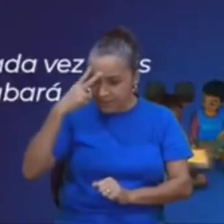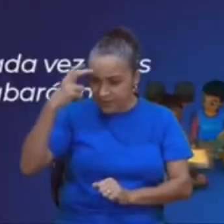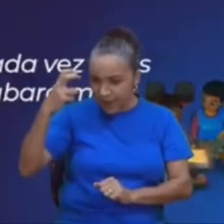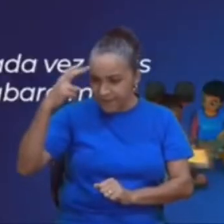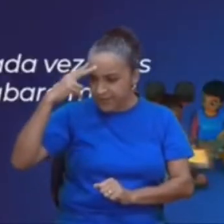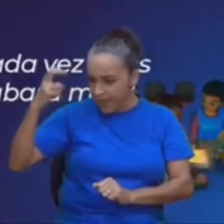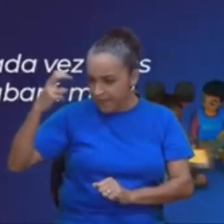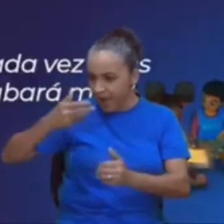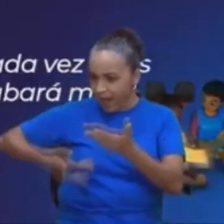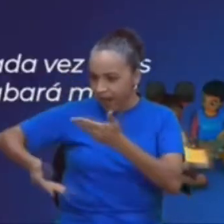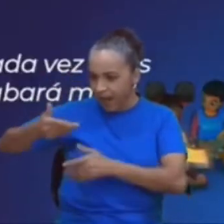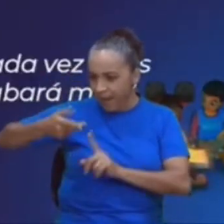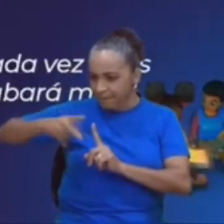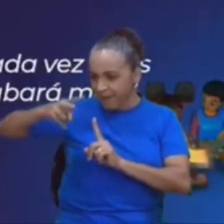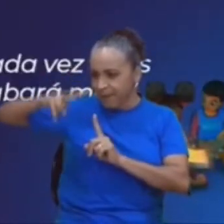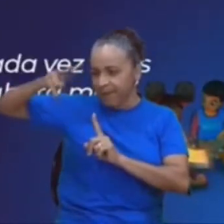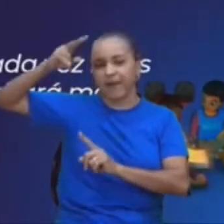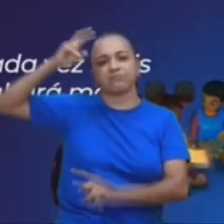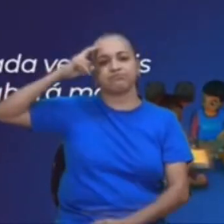acabará mal, então,